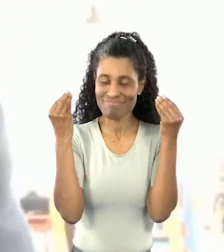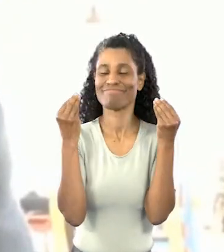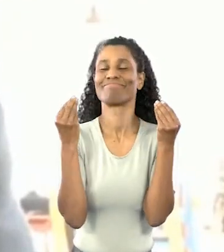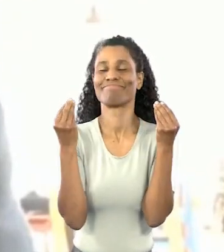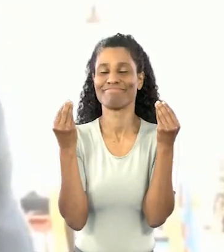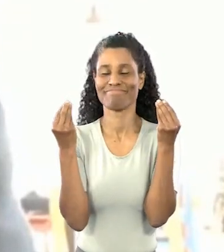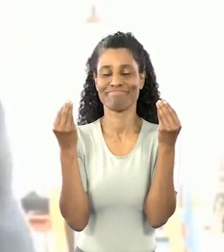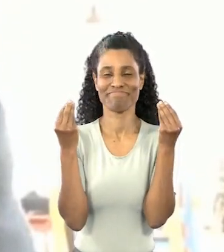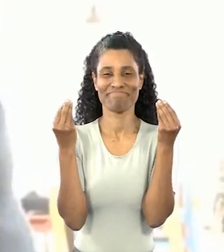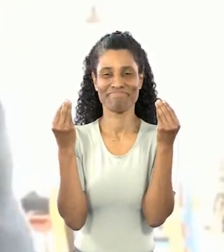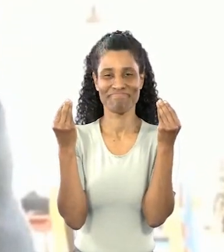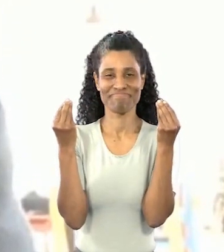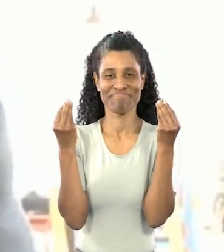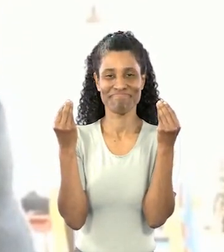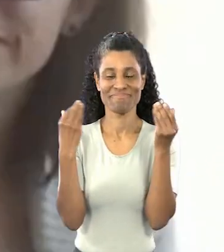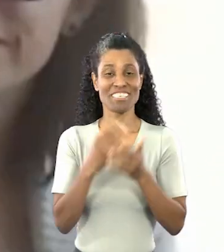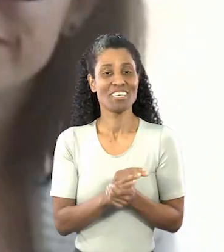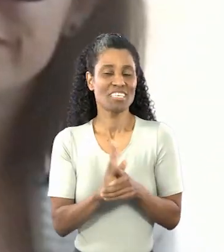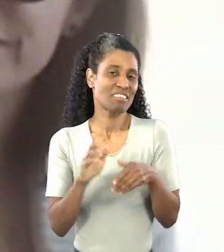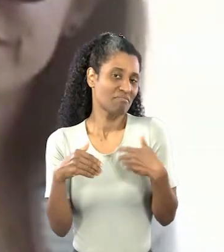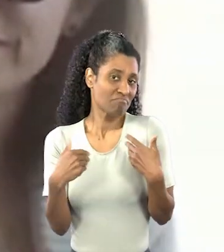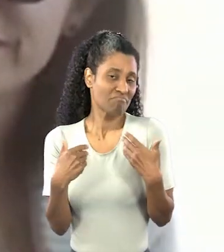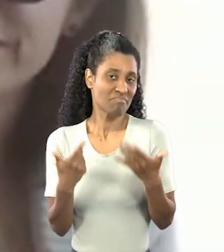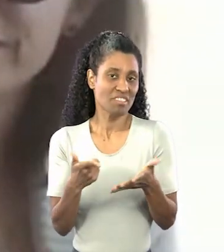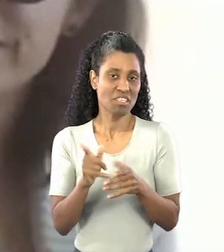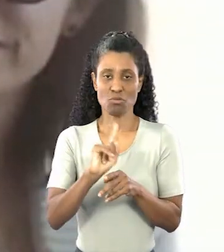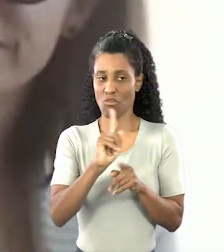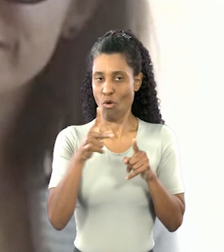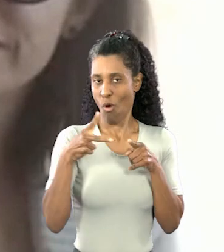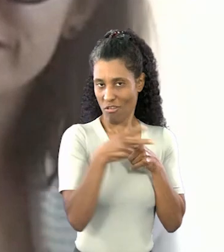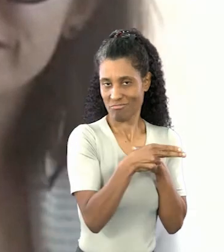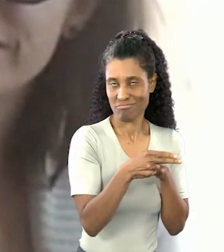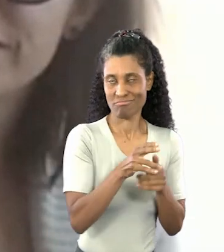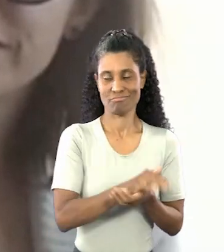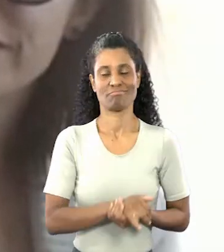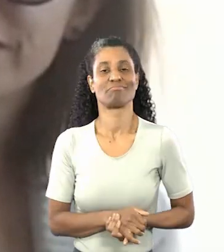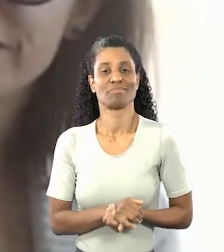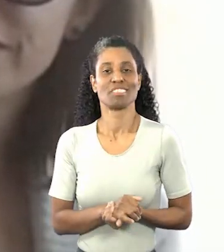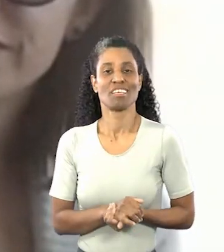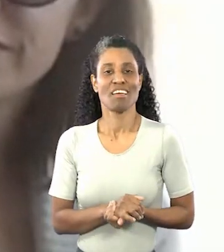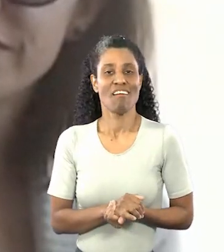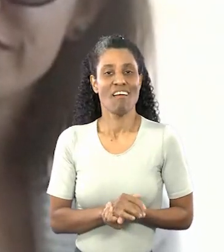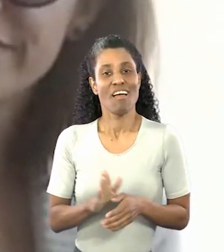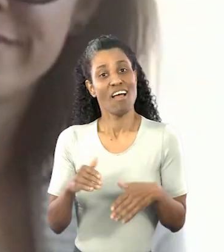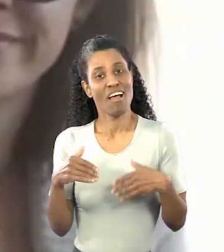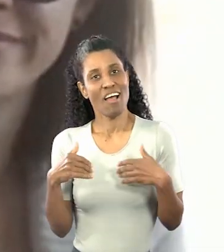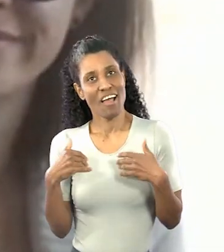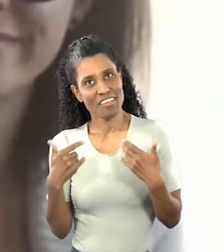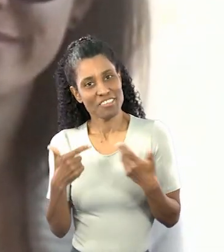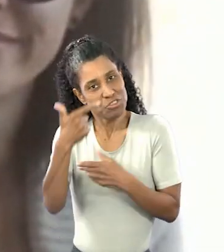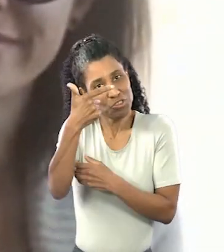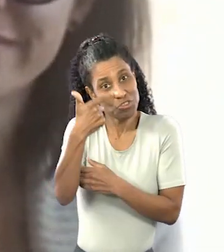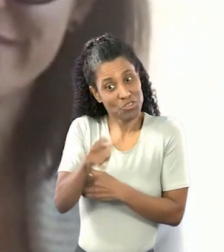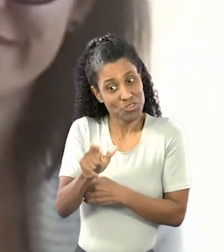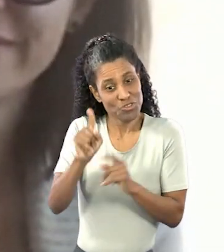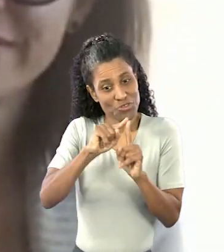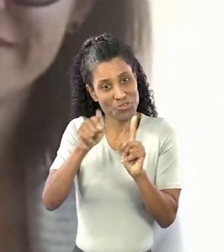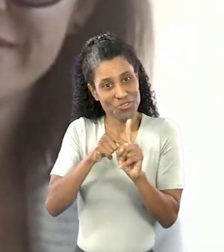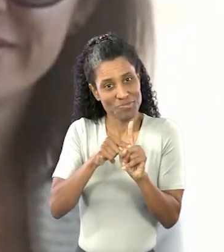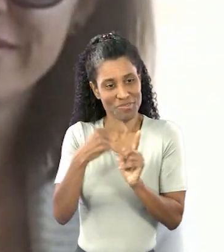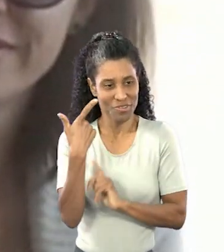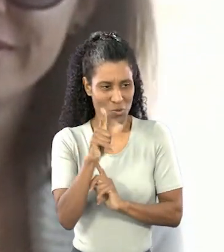gatinhos, ficando só com a gata. Daí um tempo ela não foi castrada e eu... Ela deu